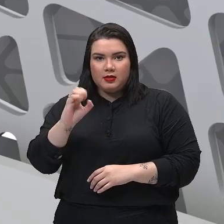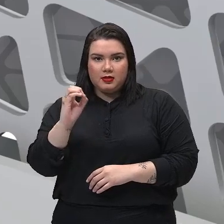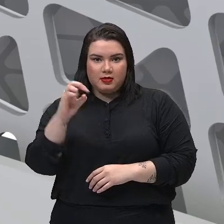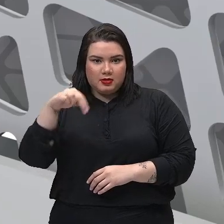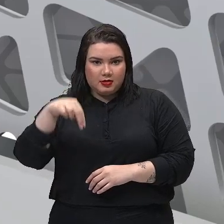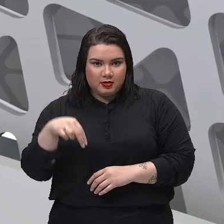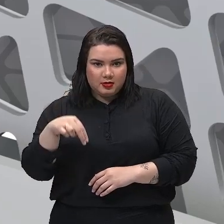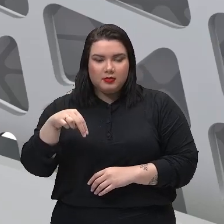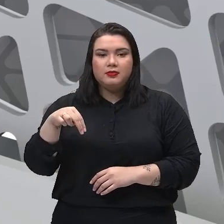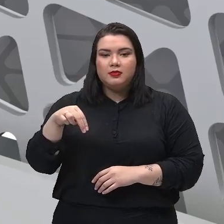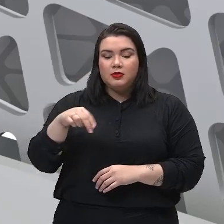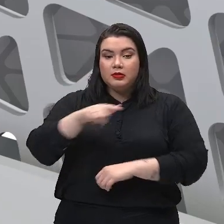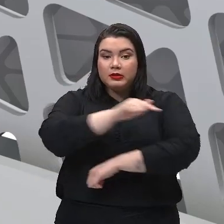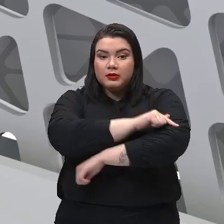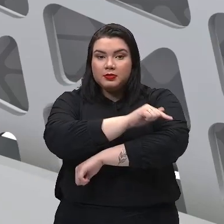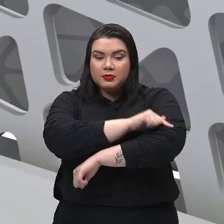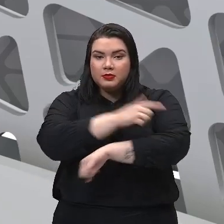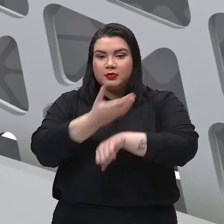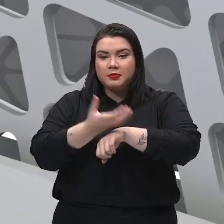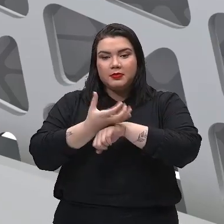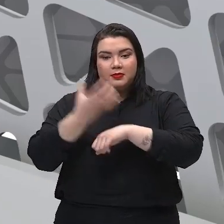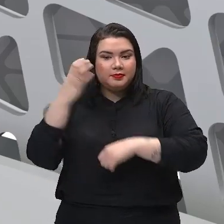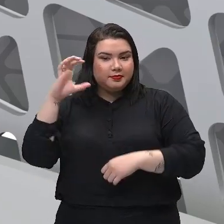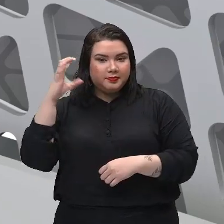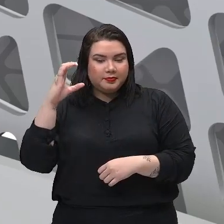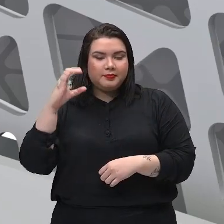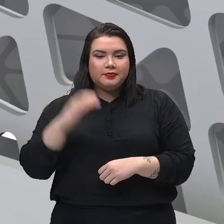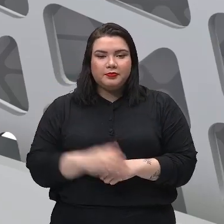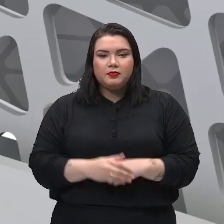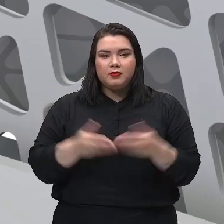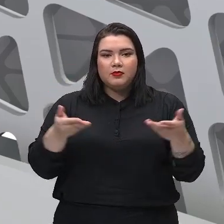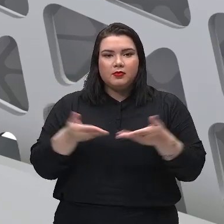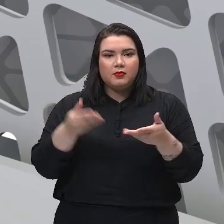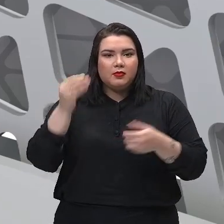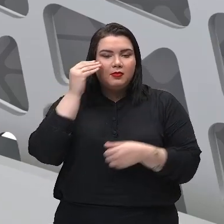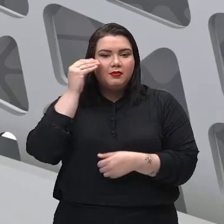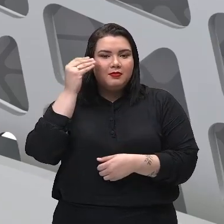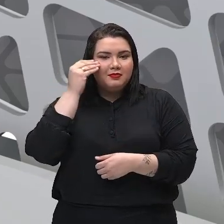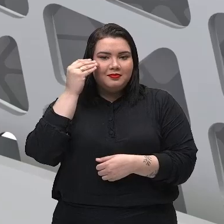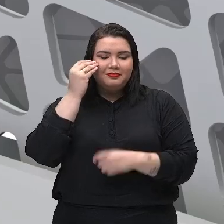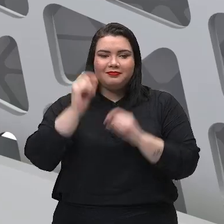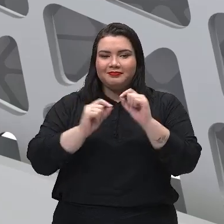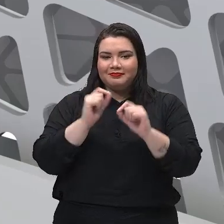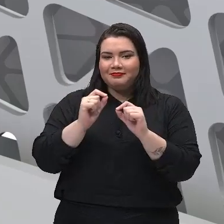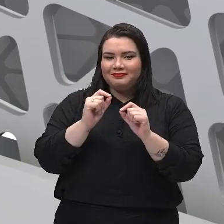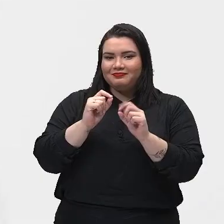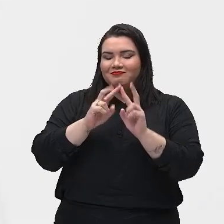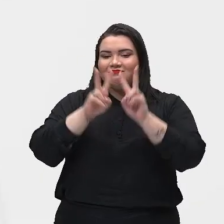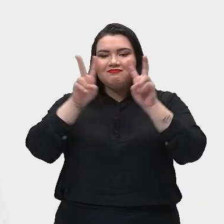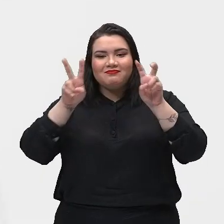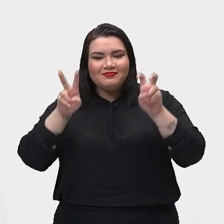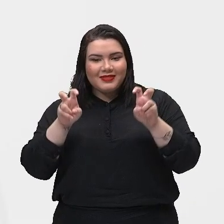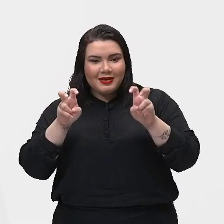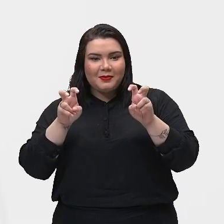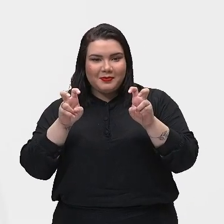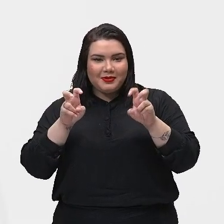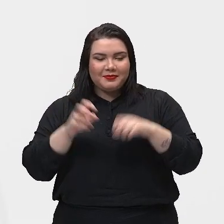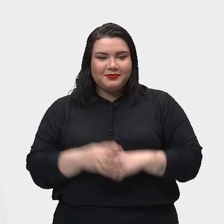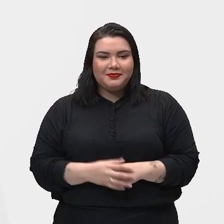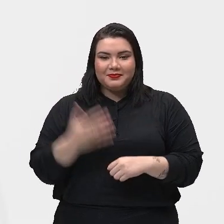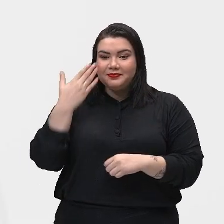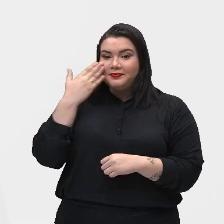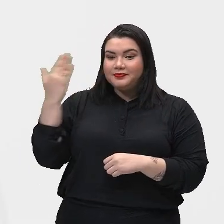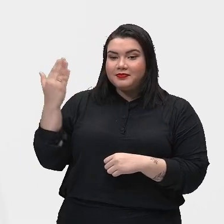de ciências, vamos aí ver quais os assuntos que nós relembraremos aí, olha só, sobre as